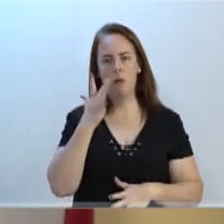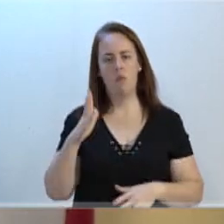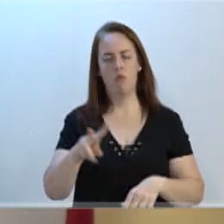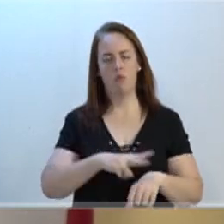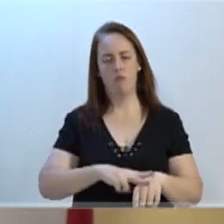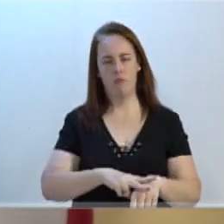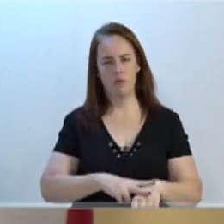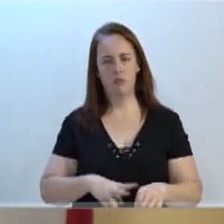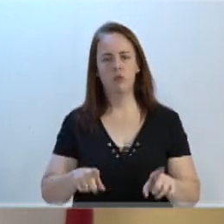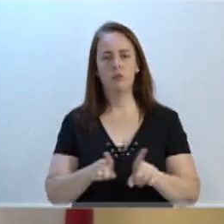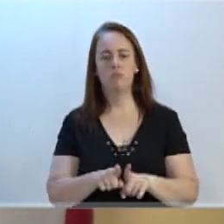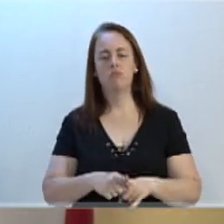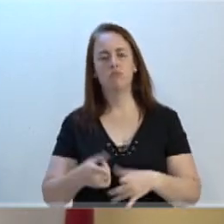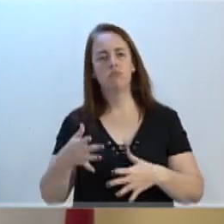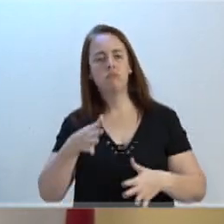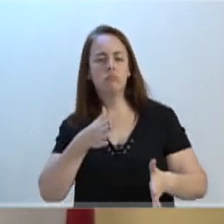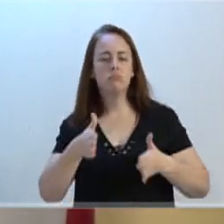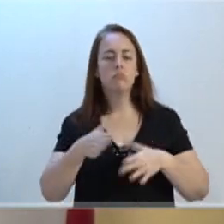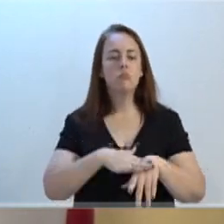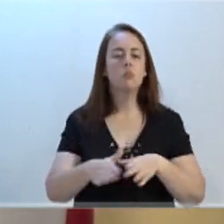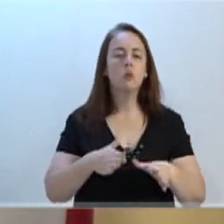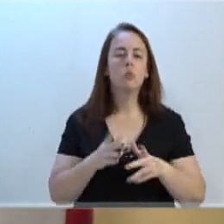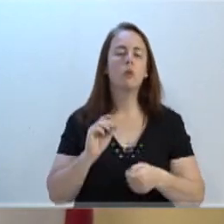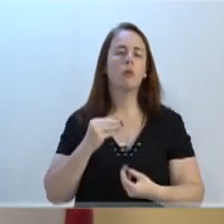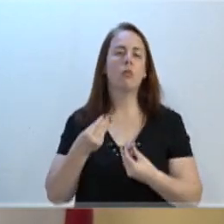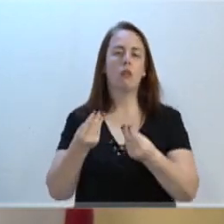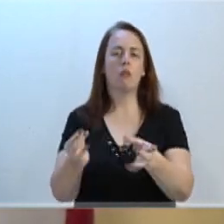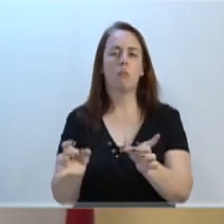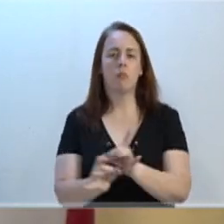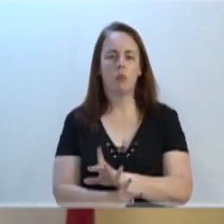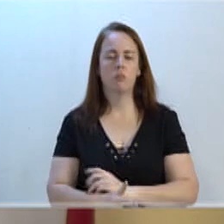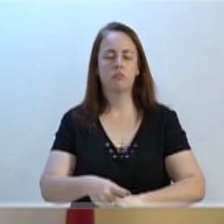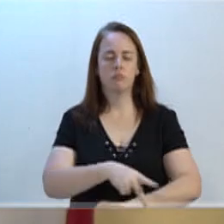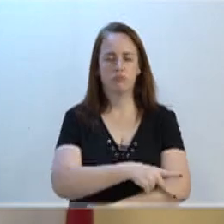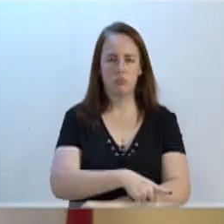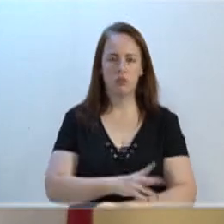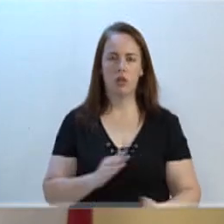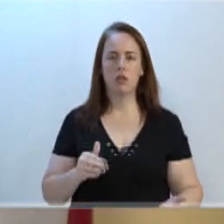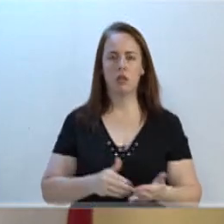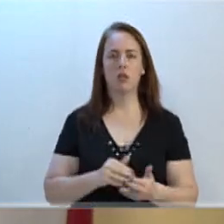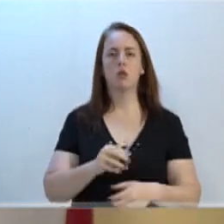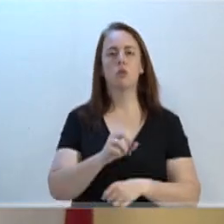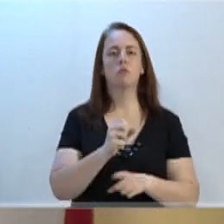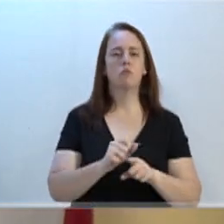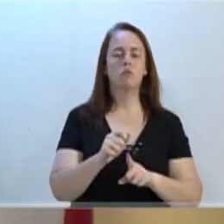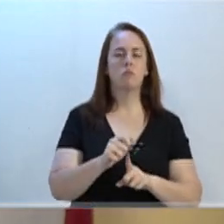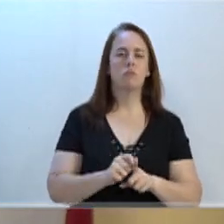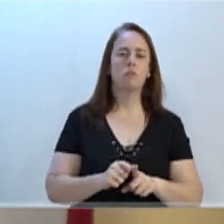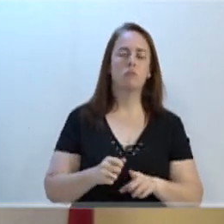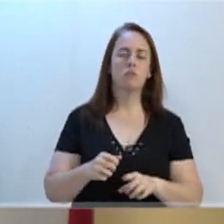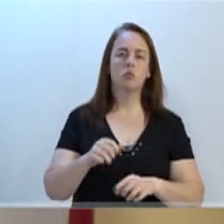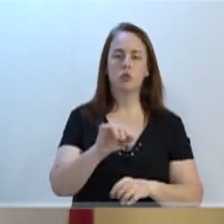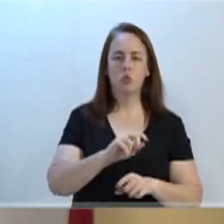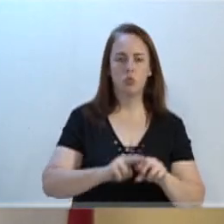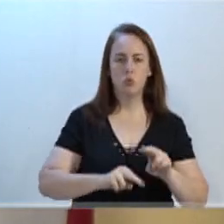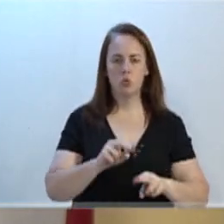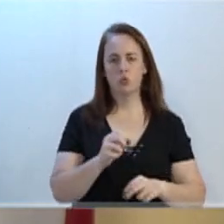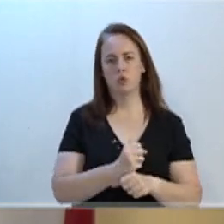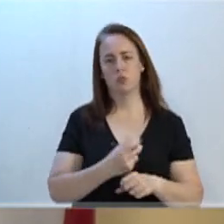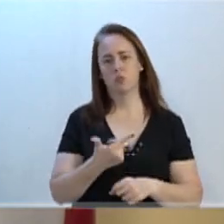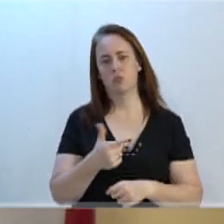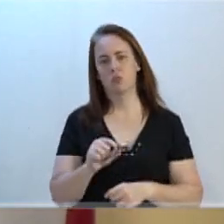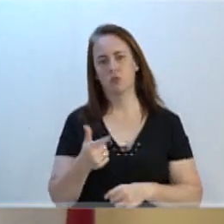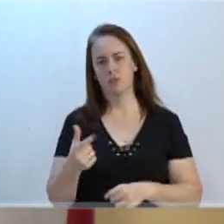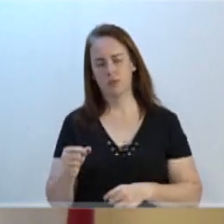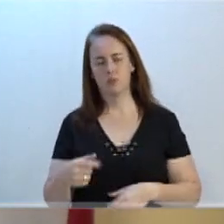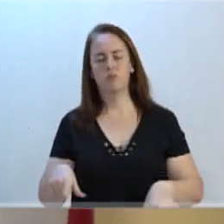a previsão é de entregar à comunidade essa praça, em junho de 2020. Muito bem, senhor presidente,